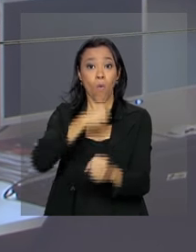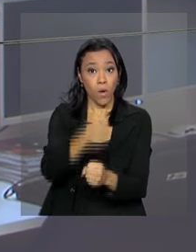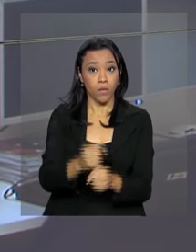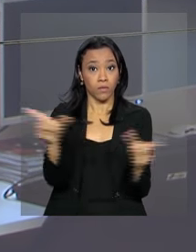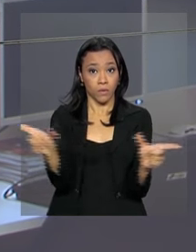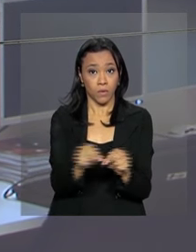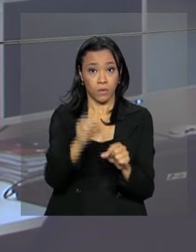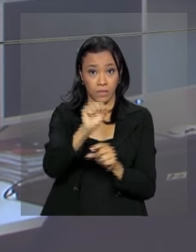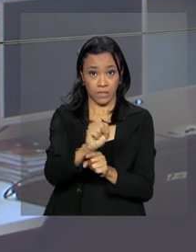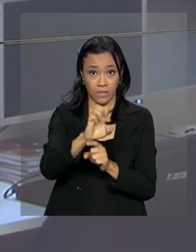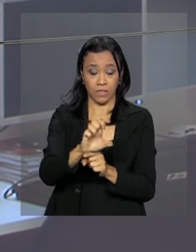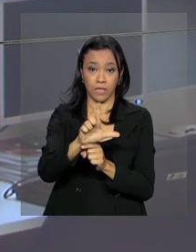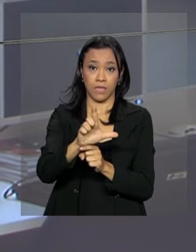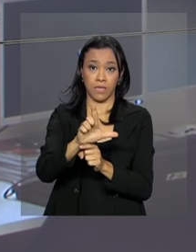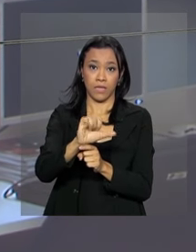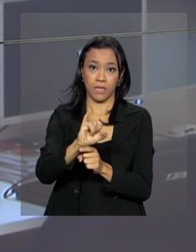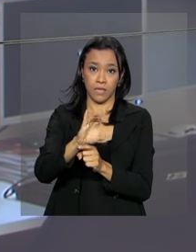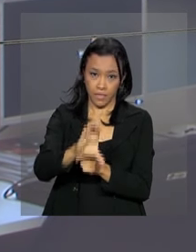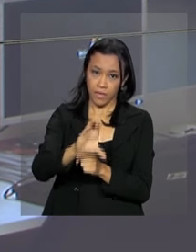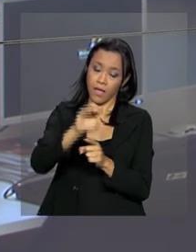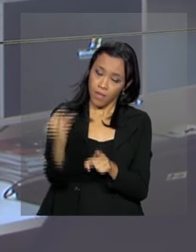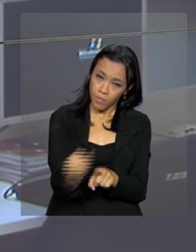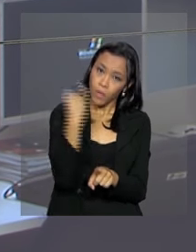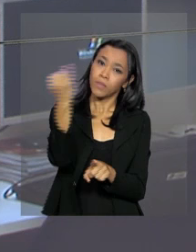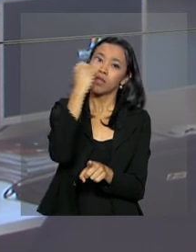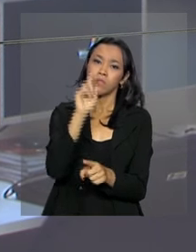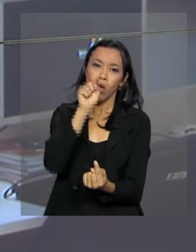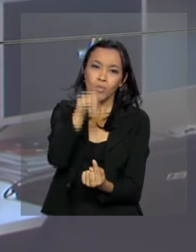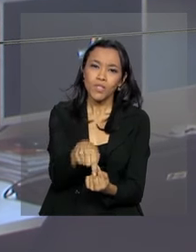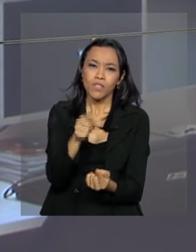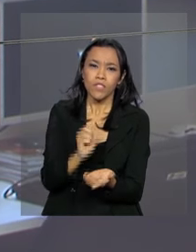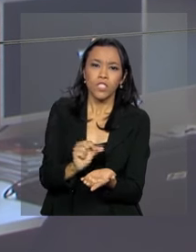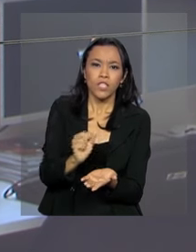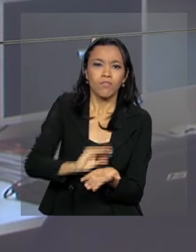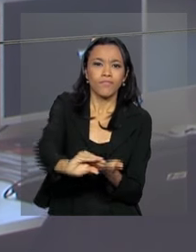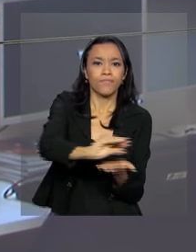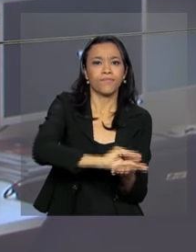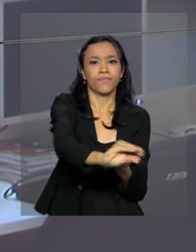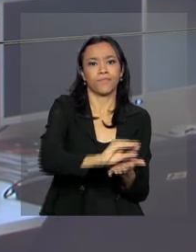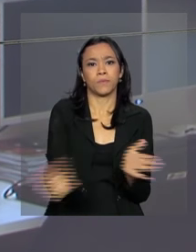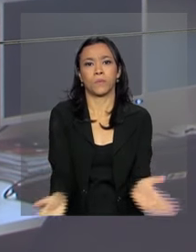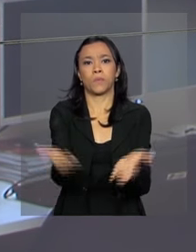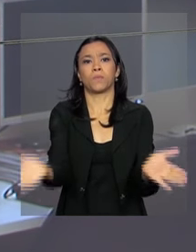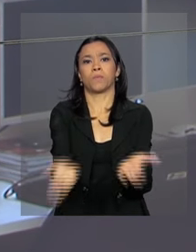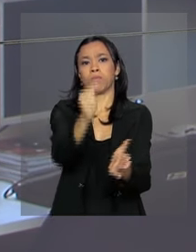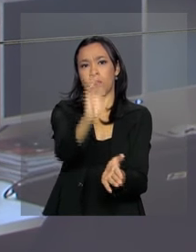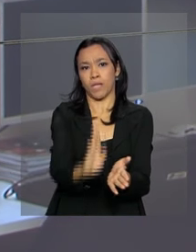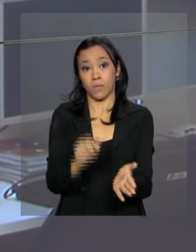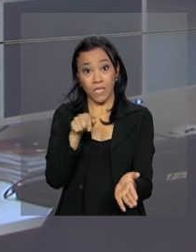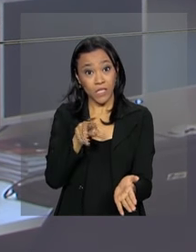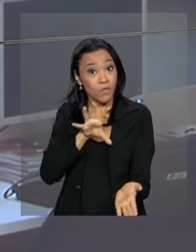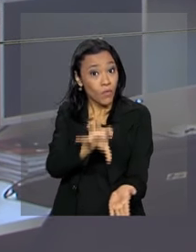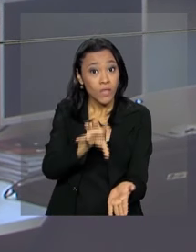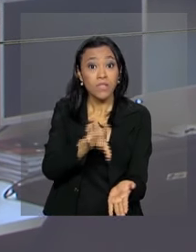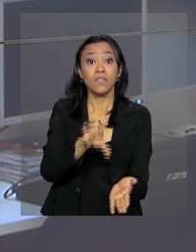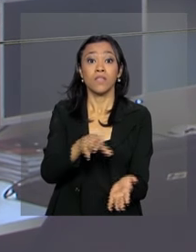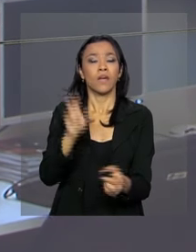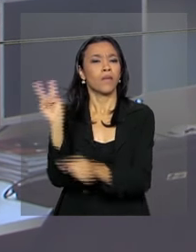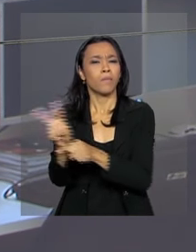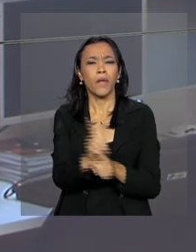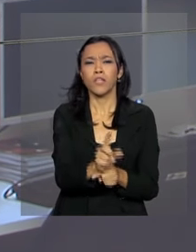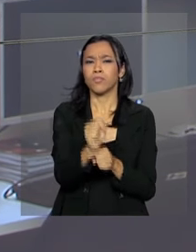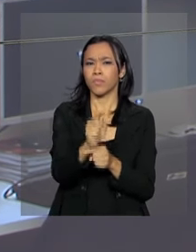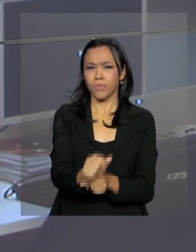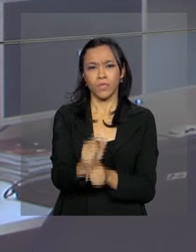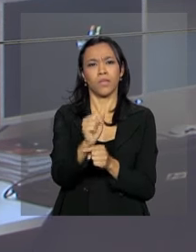importante para a economia por ser uma referência para investimentos. Essa taxa básica também tem influência direta nos empréstimos